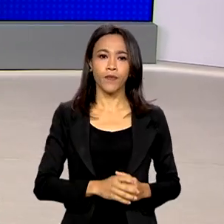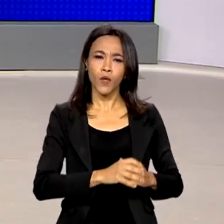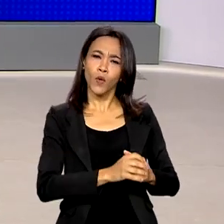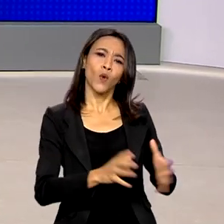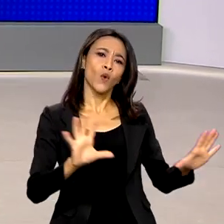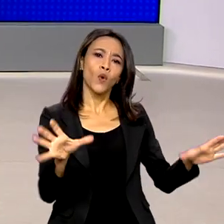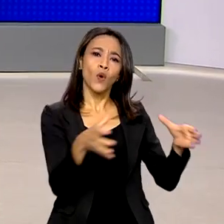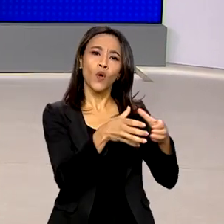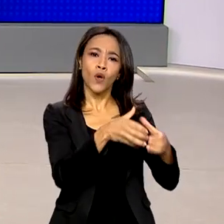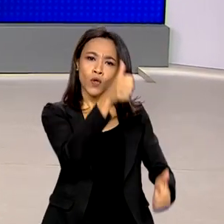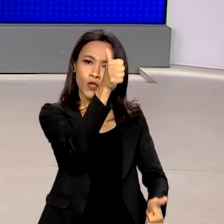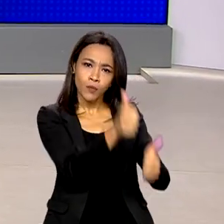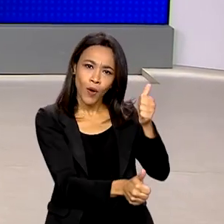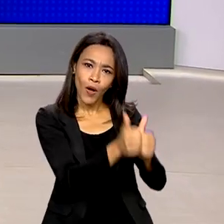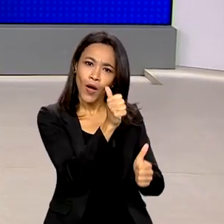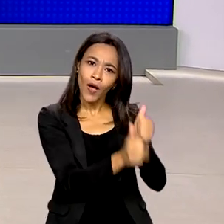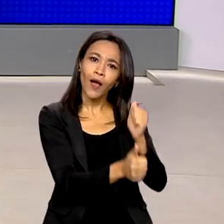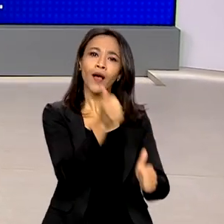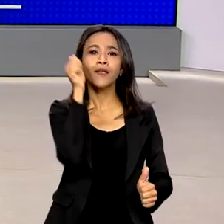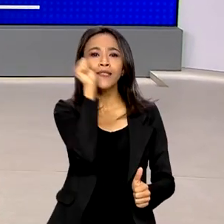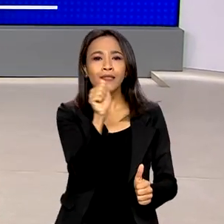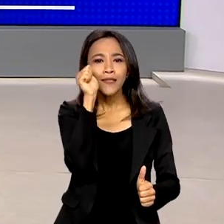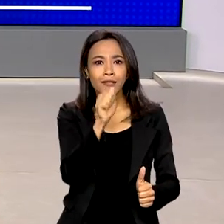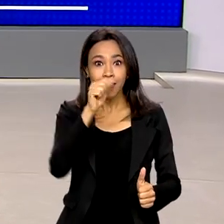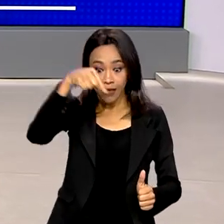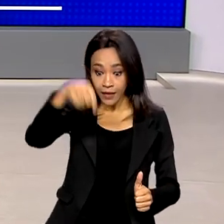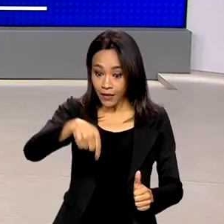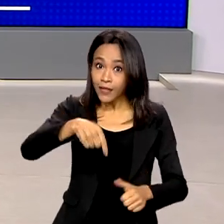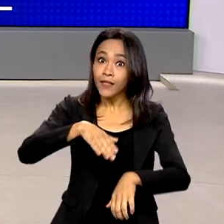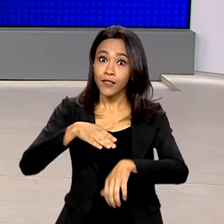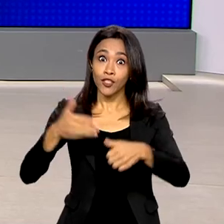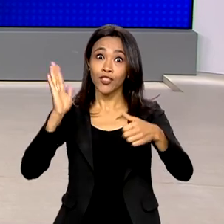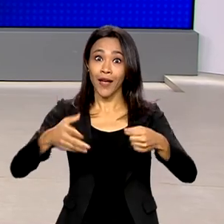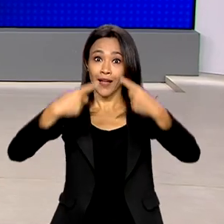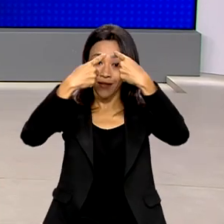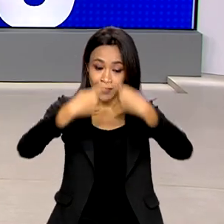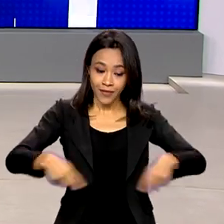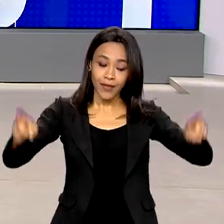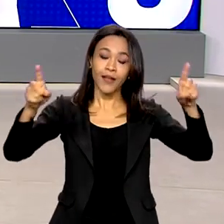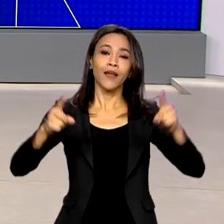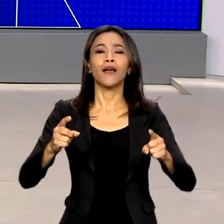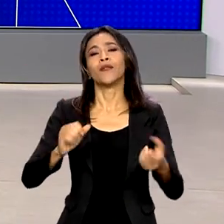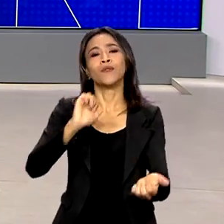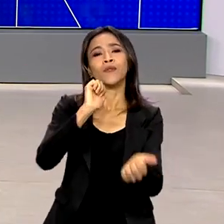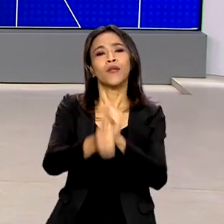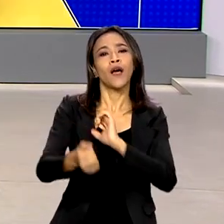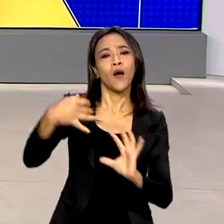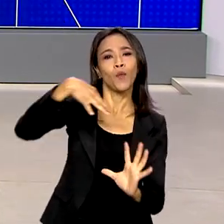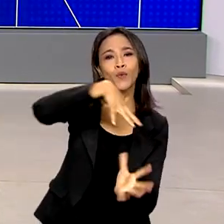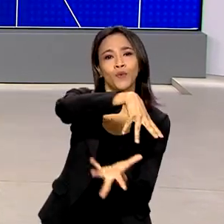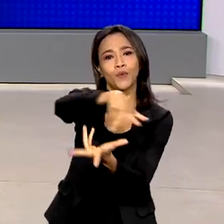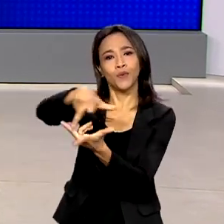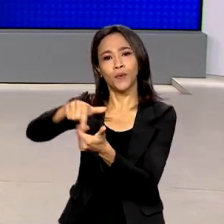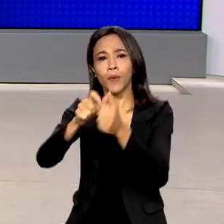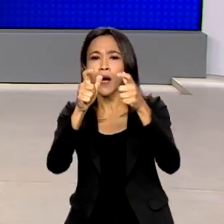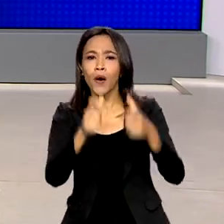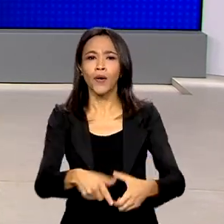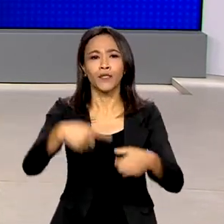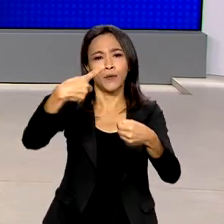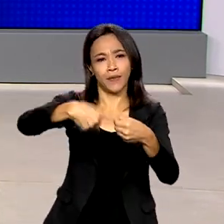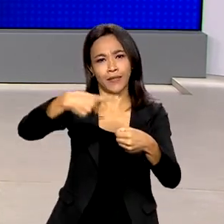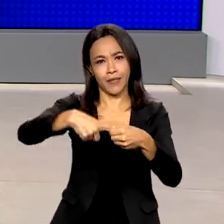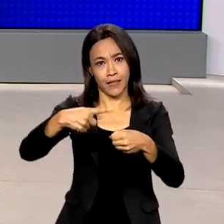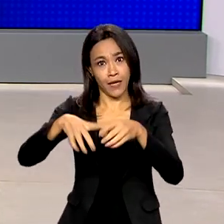brasileira feminina de futebol estreia neste momento na Copa do Mundo 2023 em Adelaide, na Austrália,